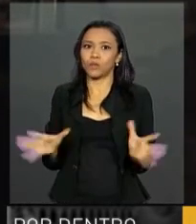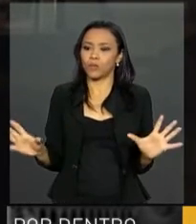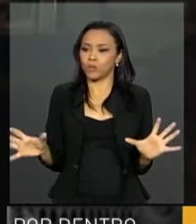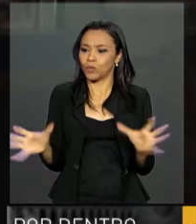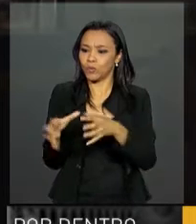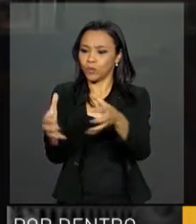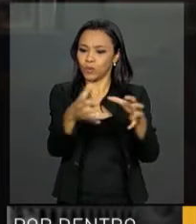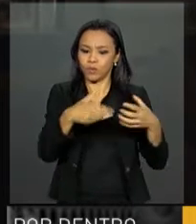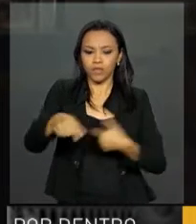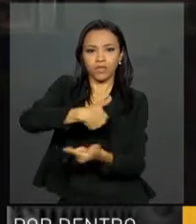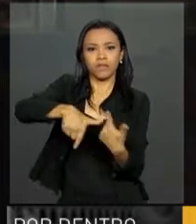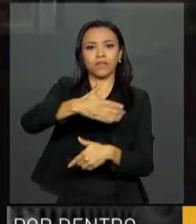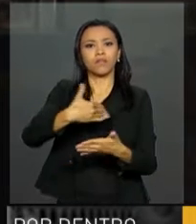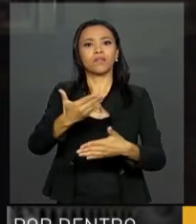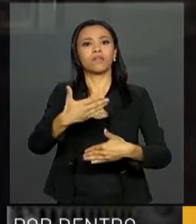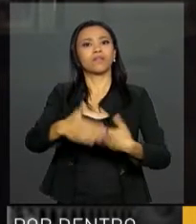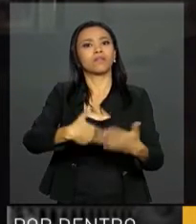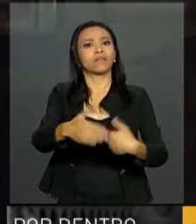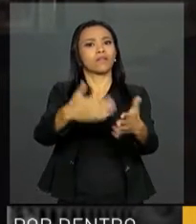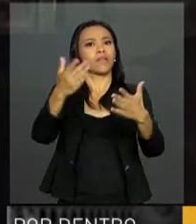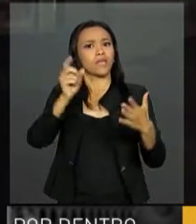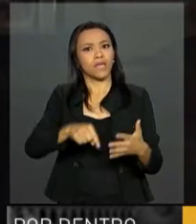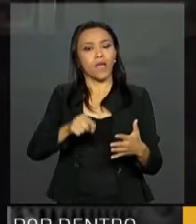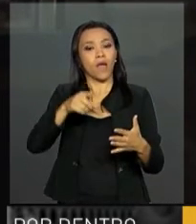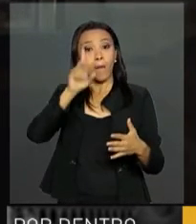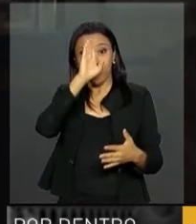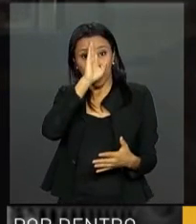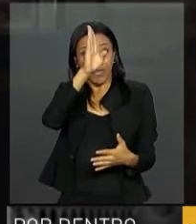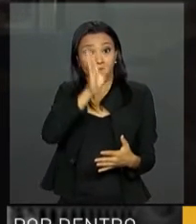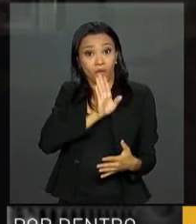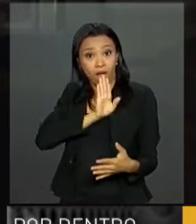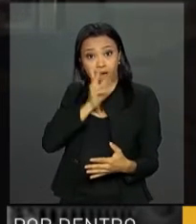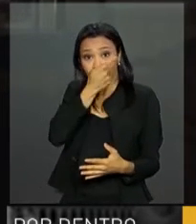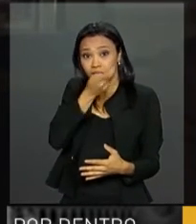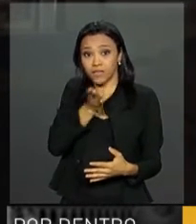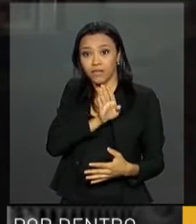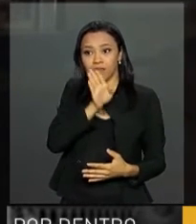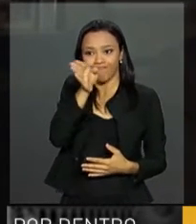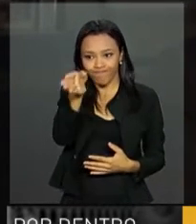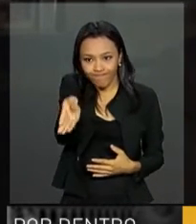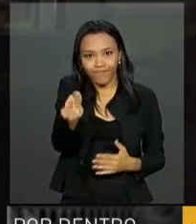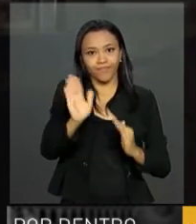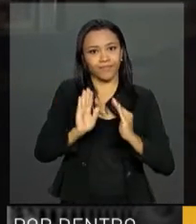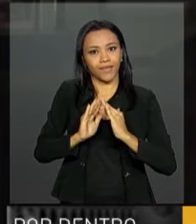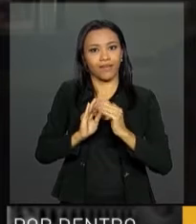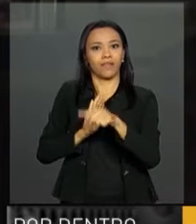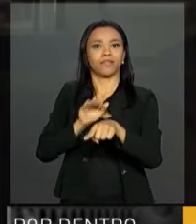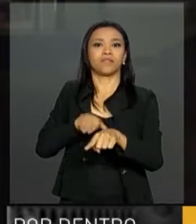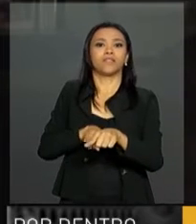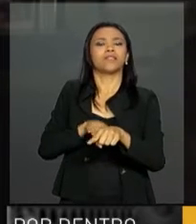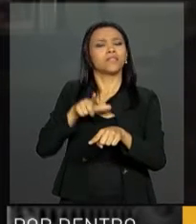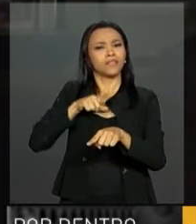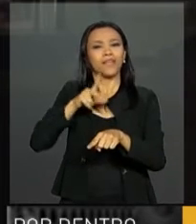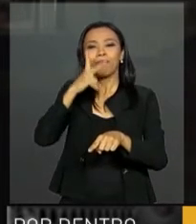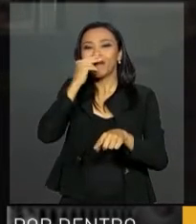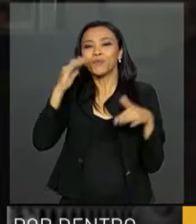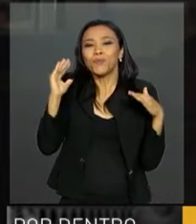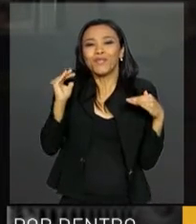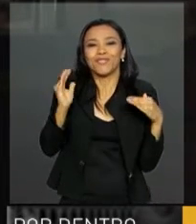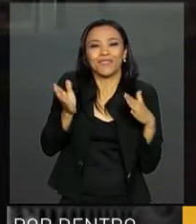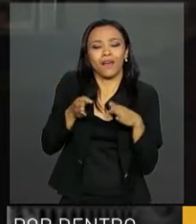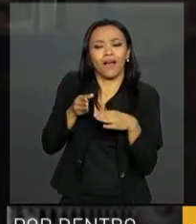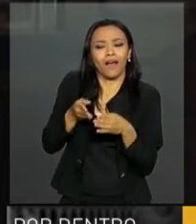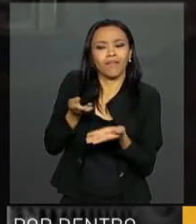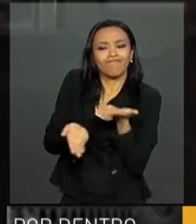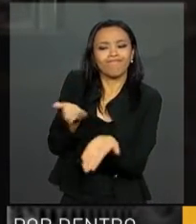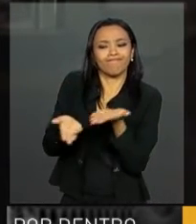áreas, mas com uma coluna vertebral, que é a visitação domiciliar. Ela vai ser acompanhada. Ela vai ter um anjo da guarda ali, que vai acompanhá